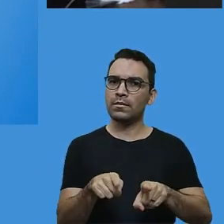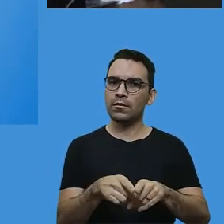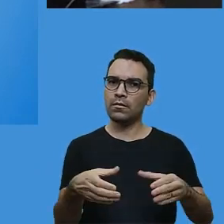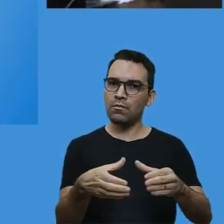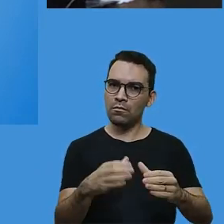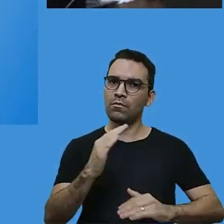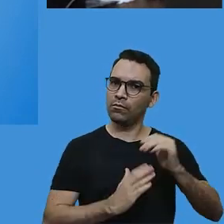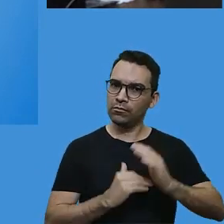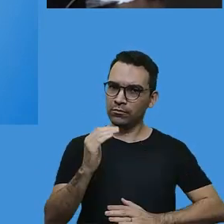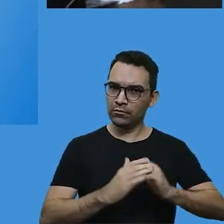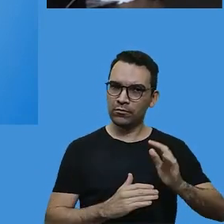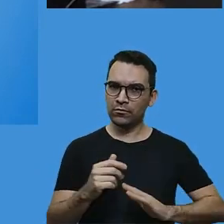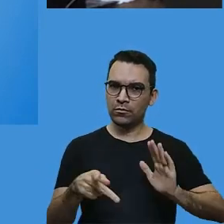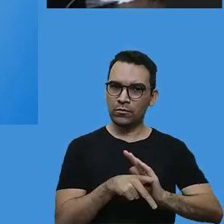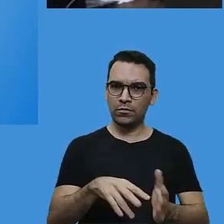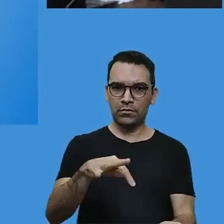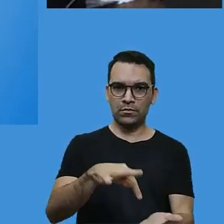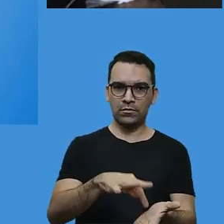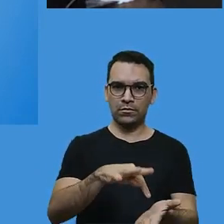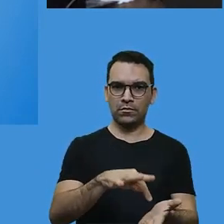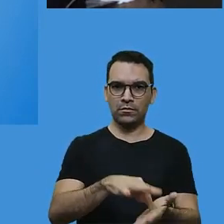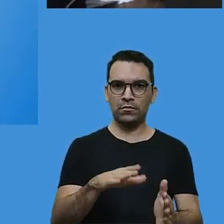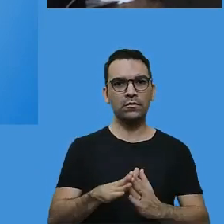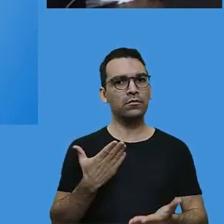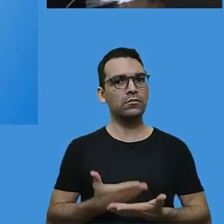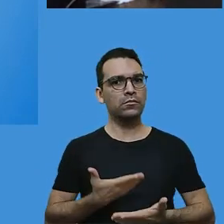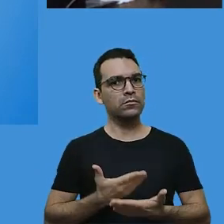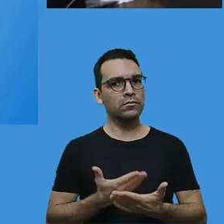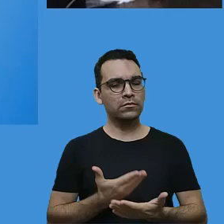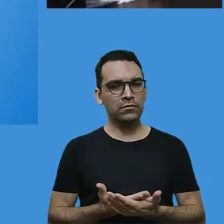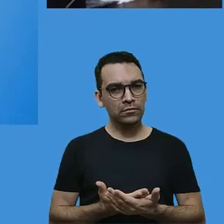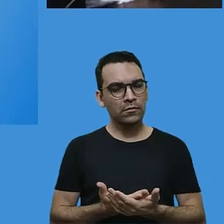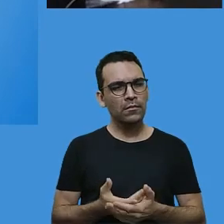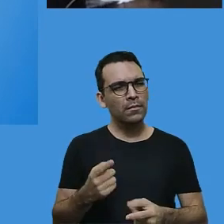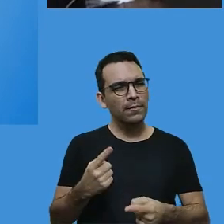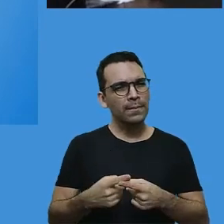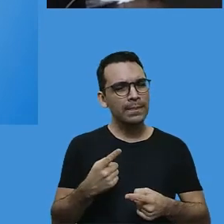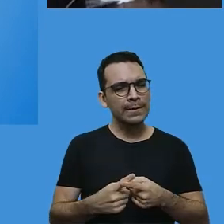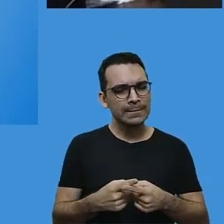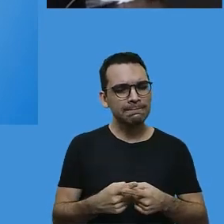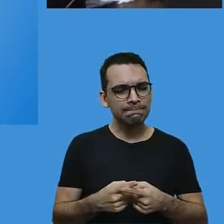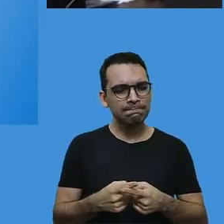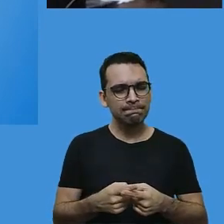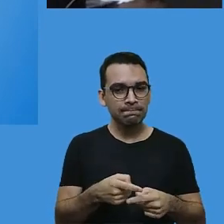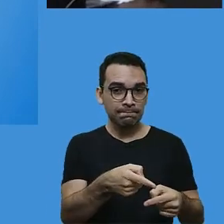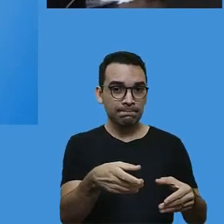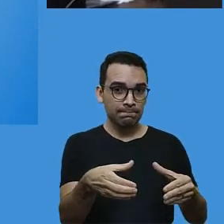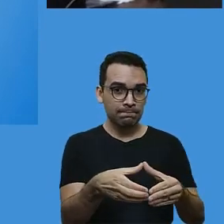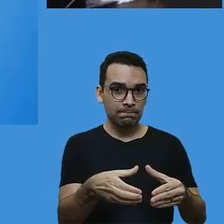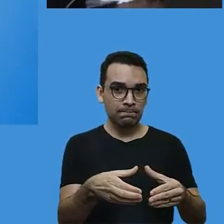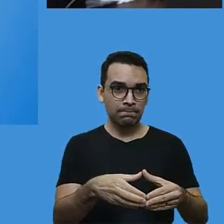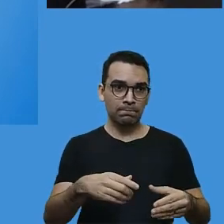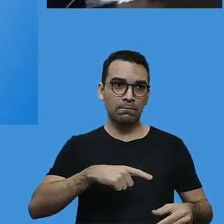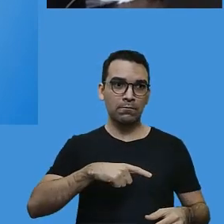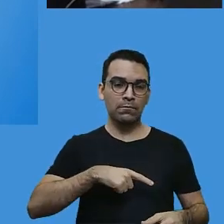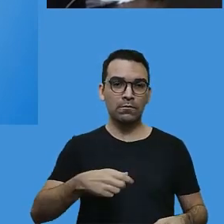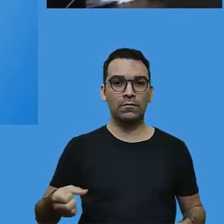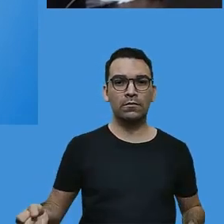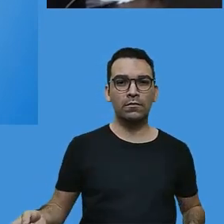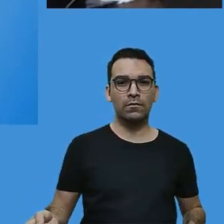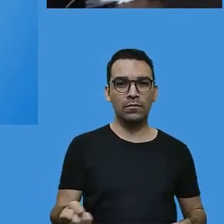técnicas das escolas, onde puderam inovar a educação diante da pandemia,